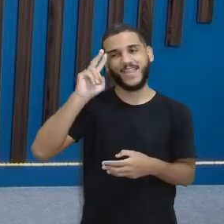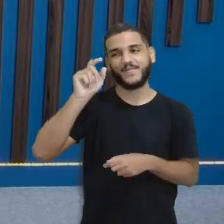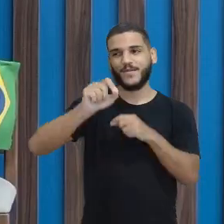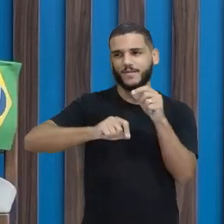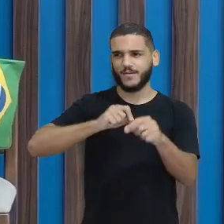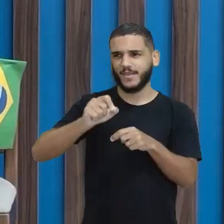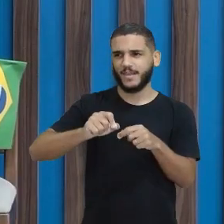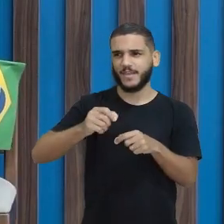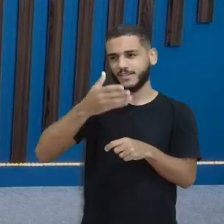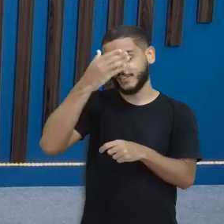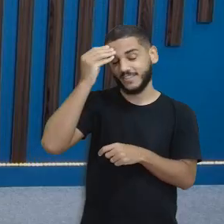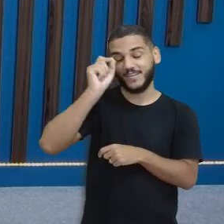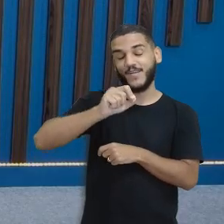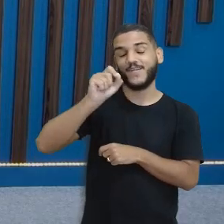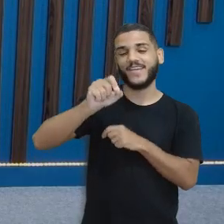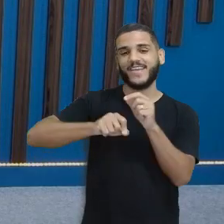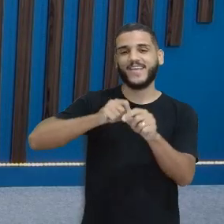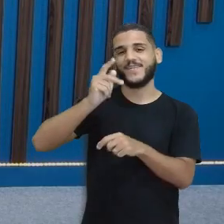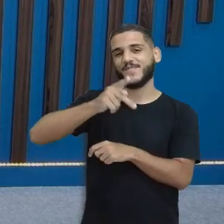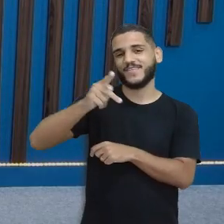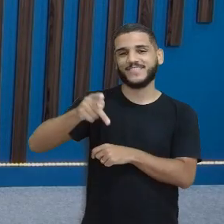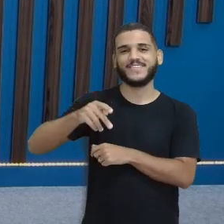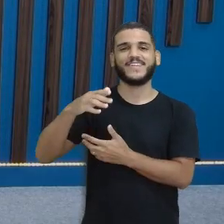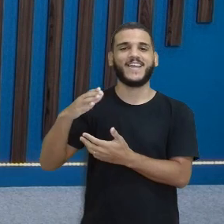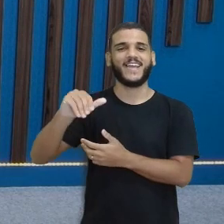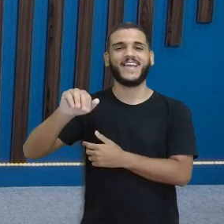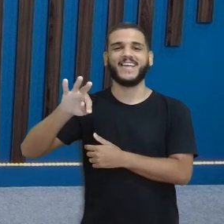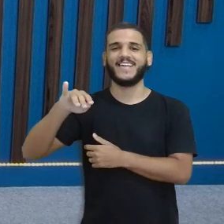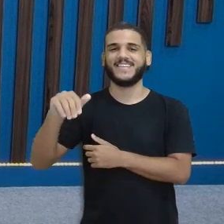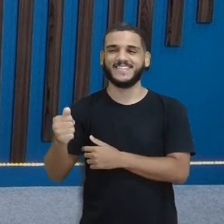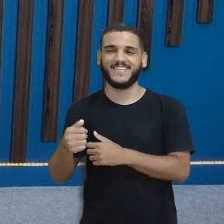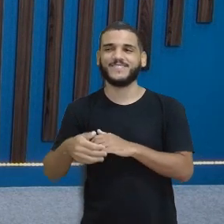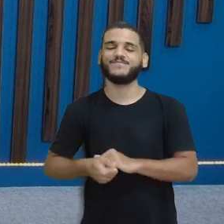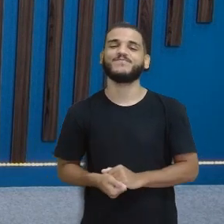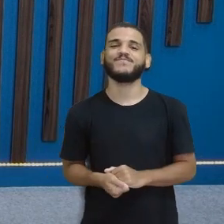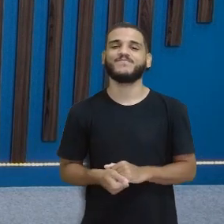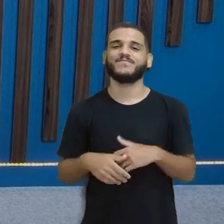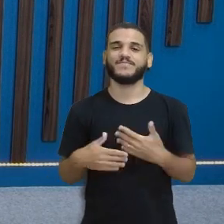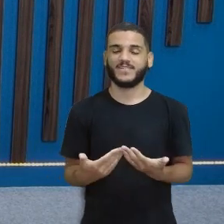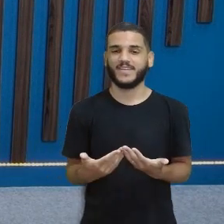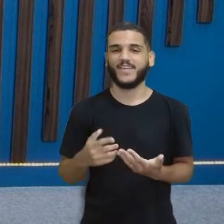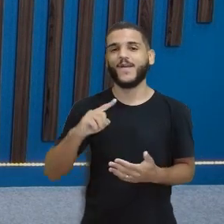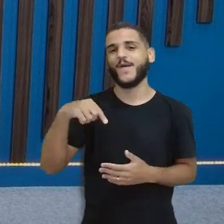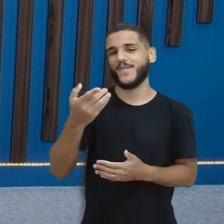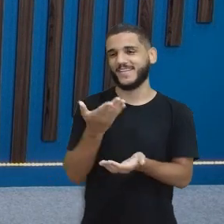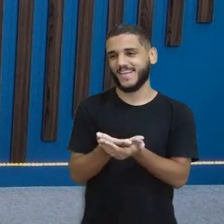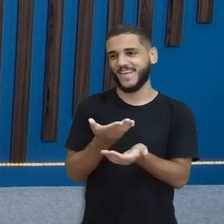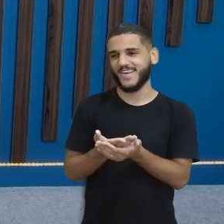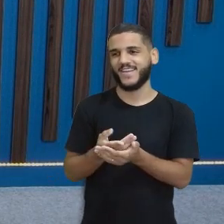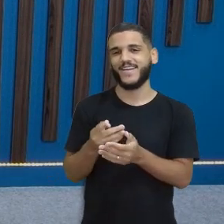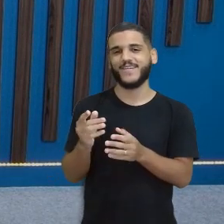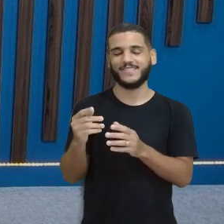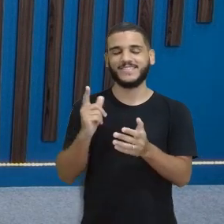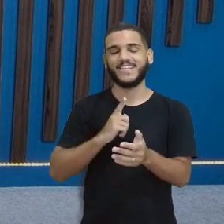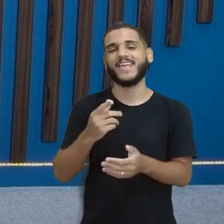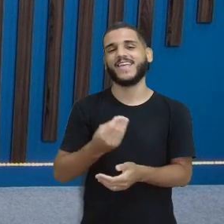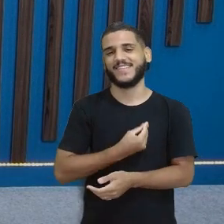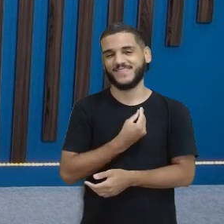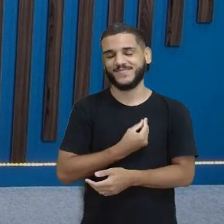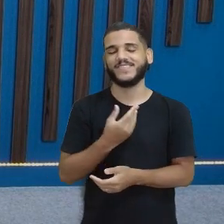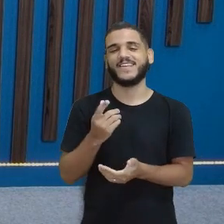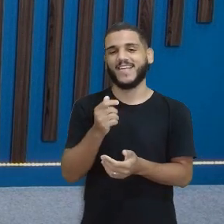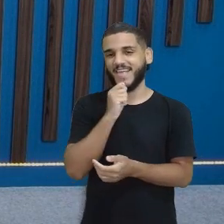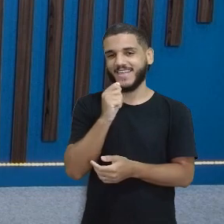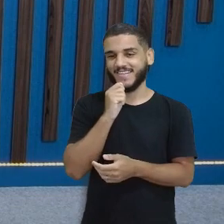Já estou esquecendo Da professora Cátia Meu Deus Desculpa Professora Cátia Olha aí Até a próxima aula Fica aí que tem mais uma aulinha hoje